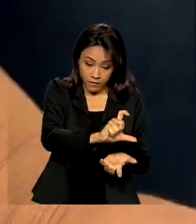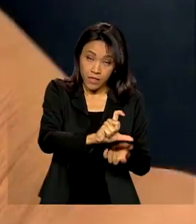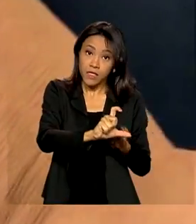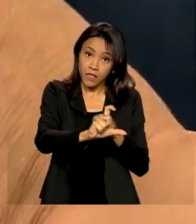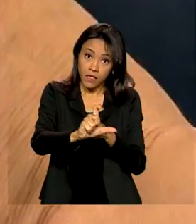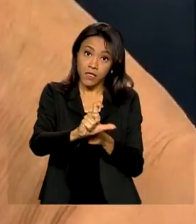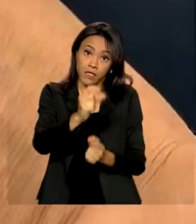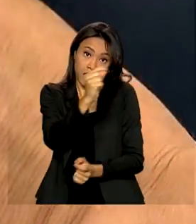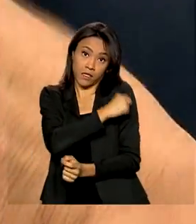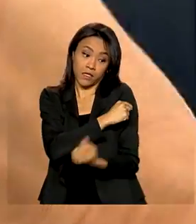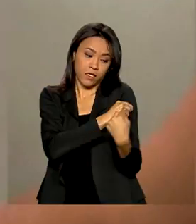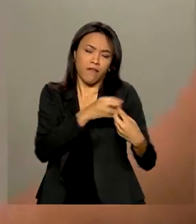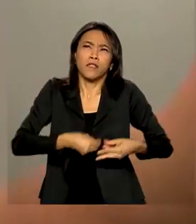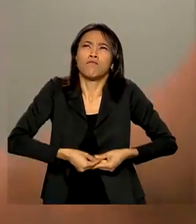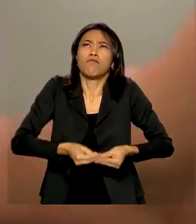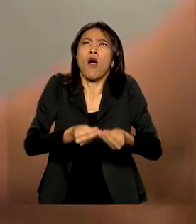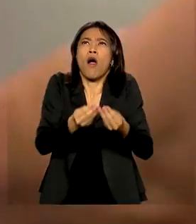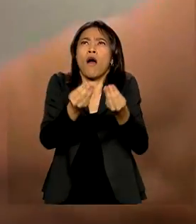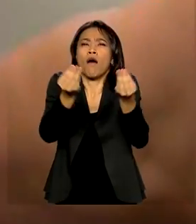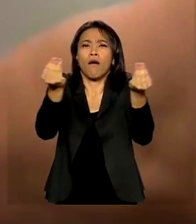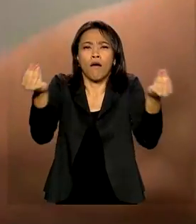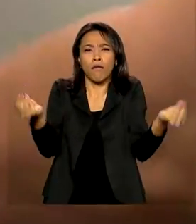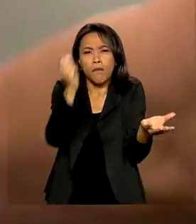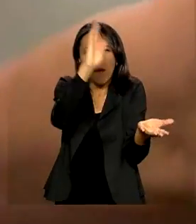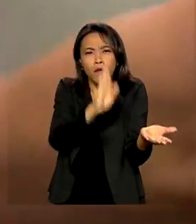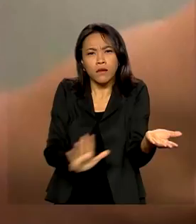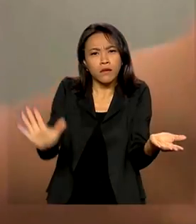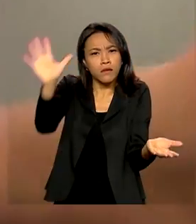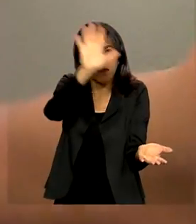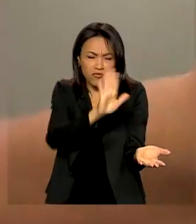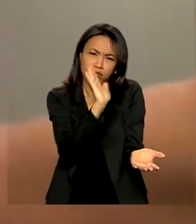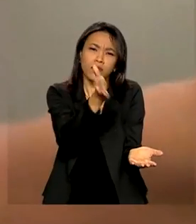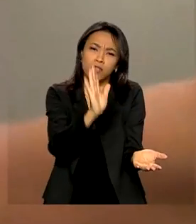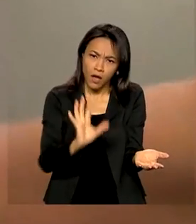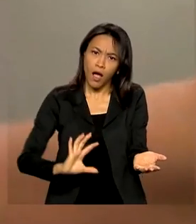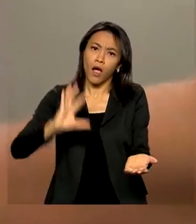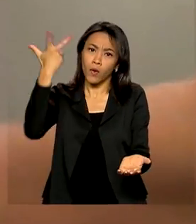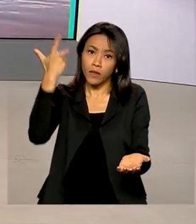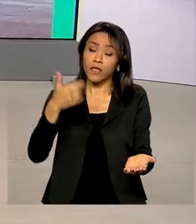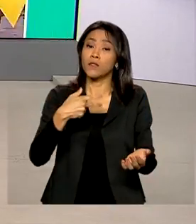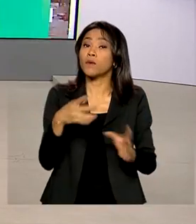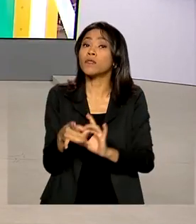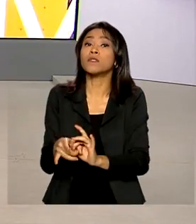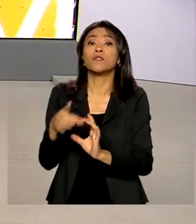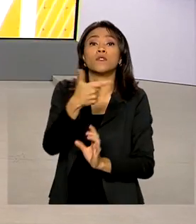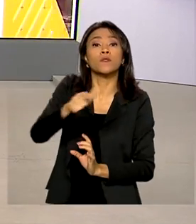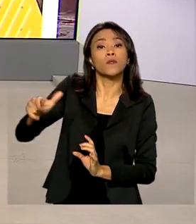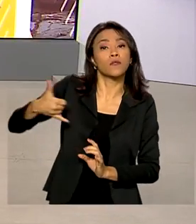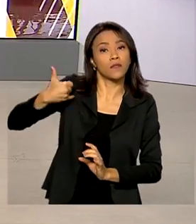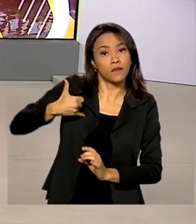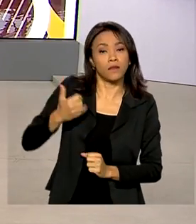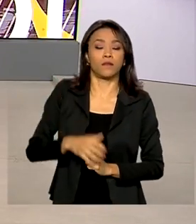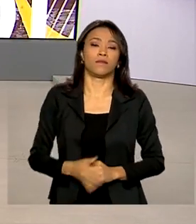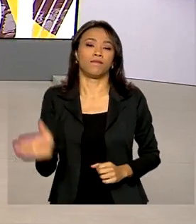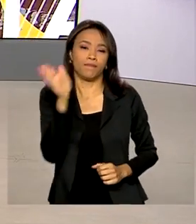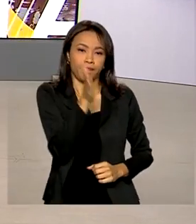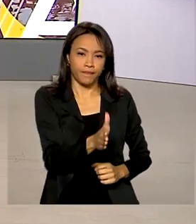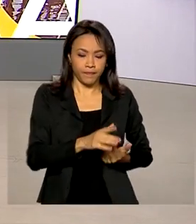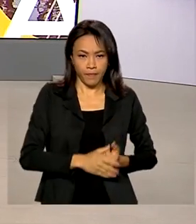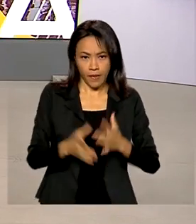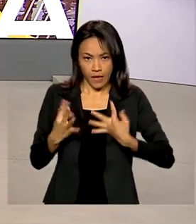disponibilizadas para todo o país, como já ocorre com as demais faixas etárias. A tecnologia